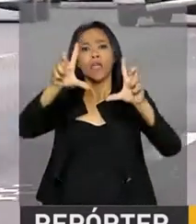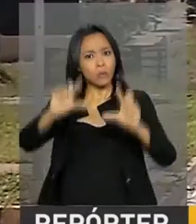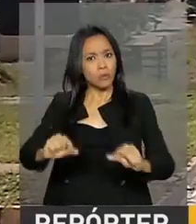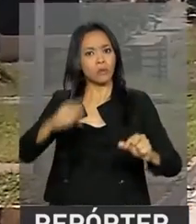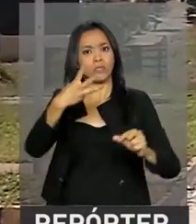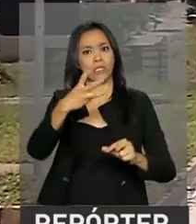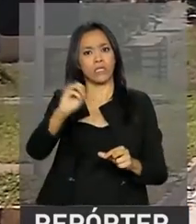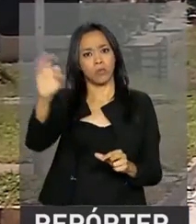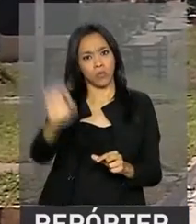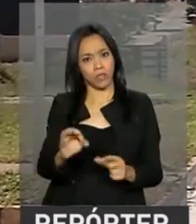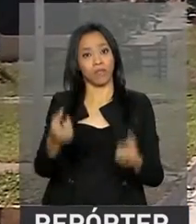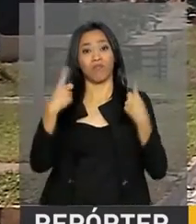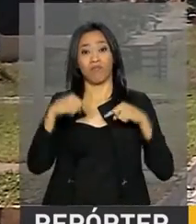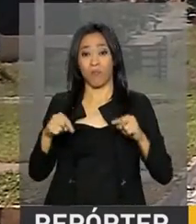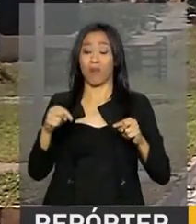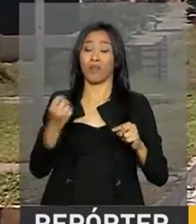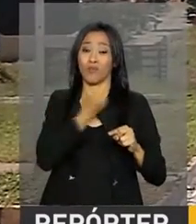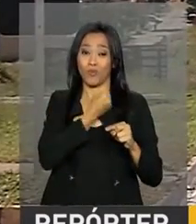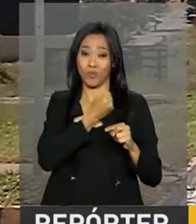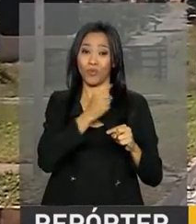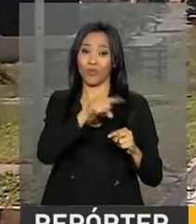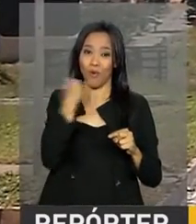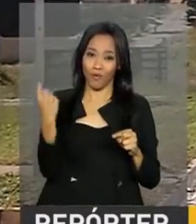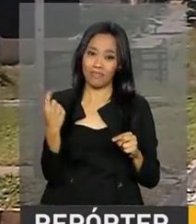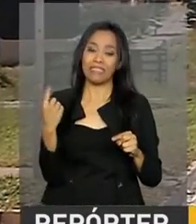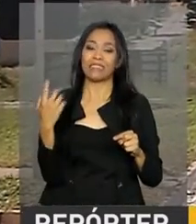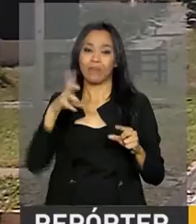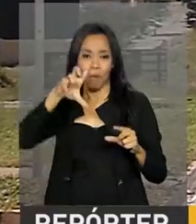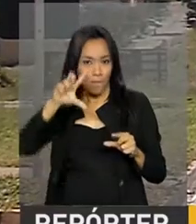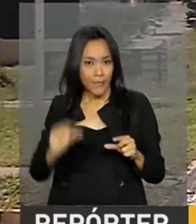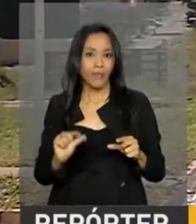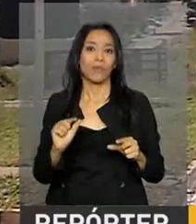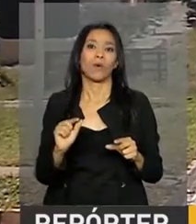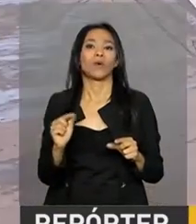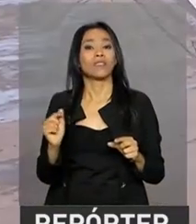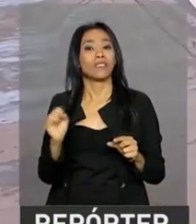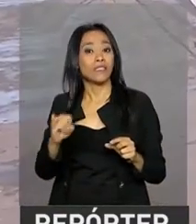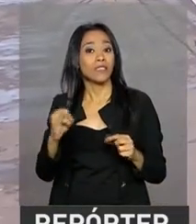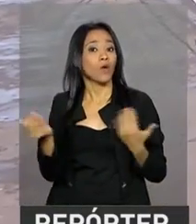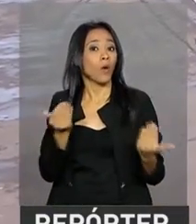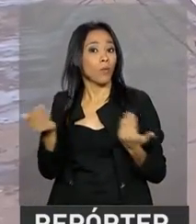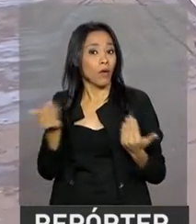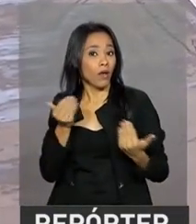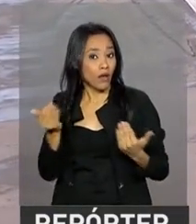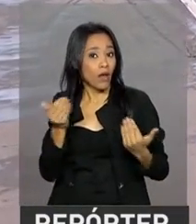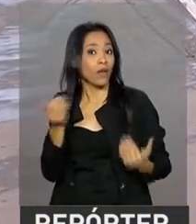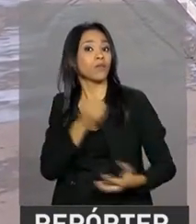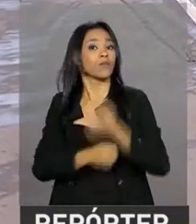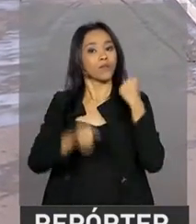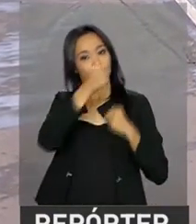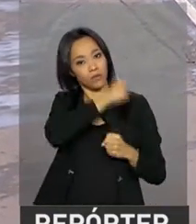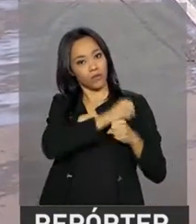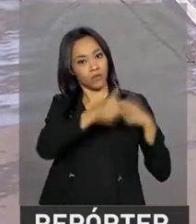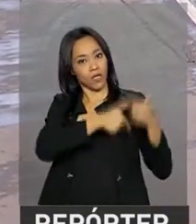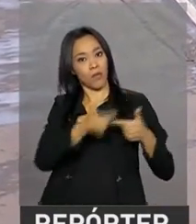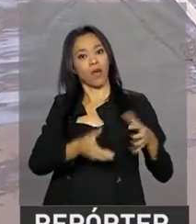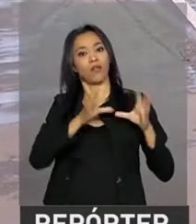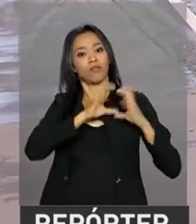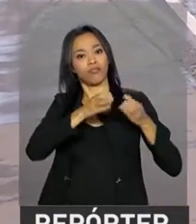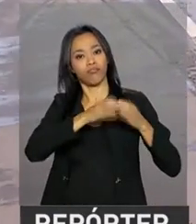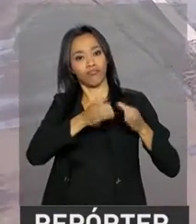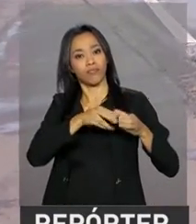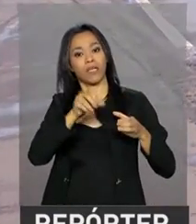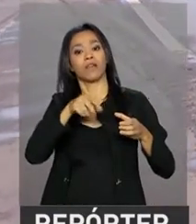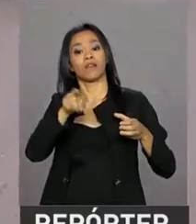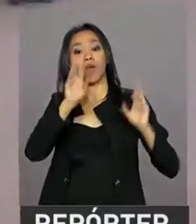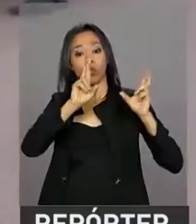Já o número de mortes foi 16% menor se comparado à Operação Anterior. Segundo a Polícia